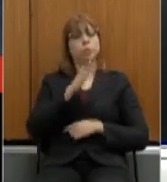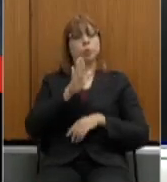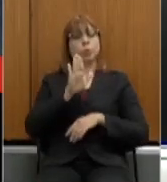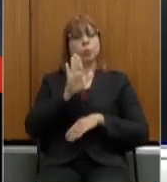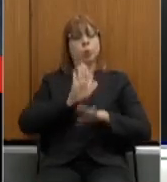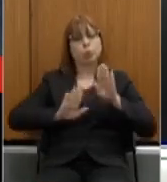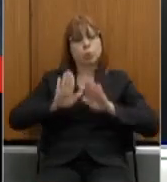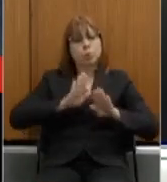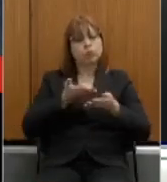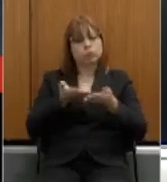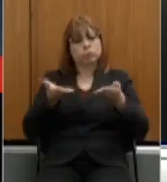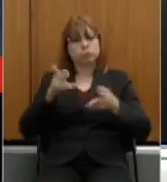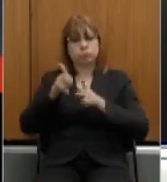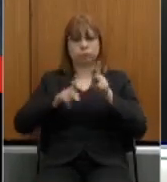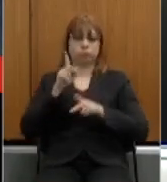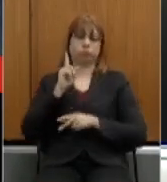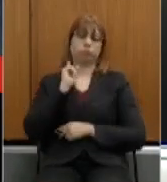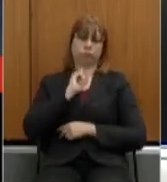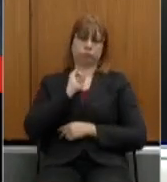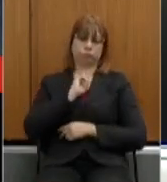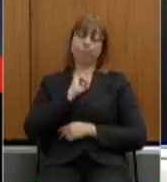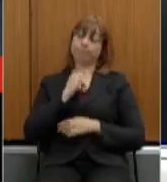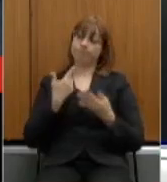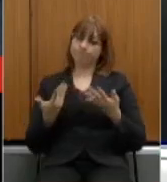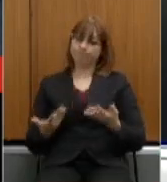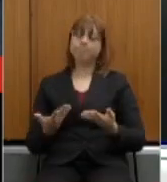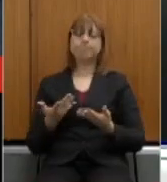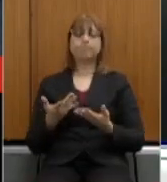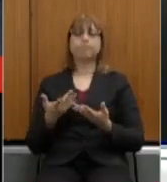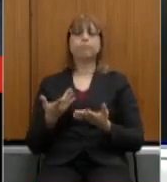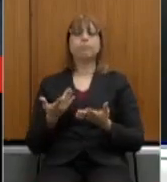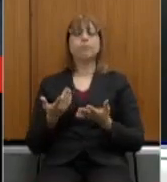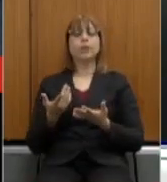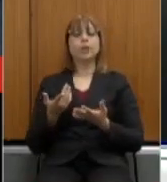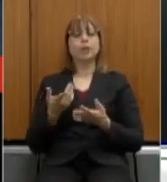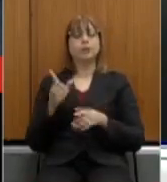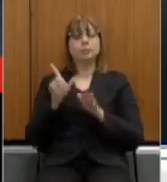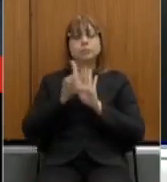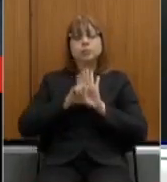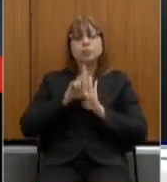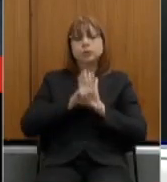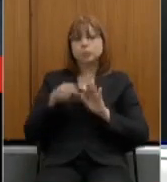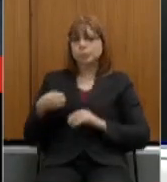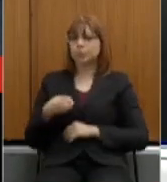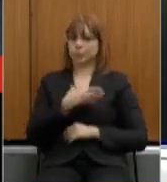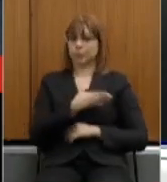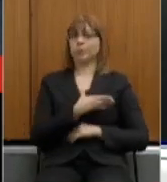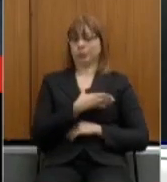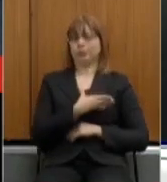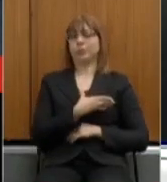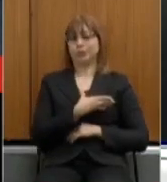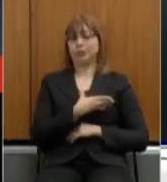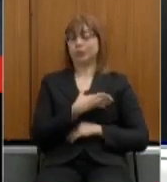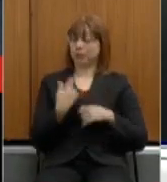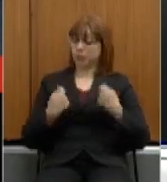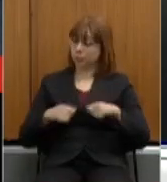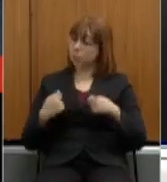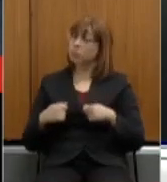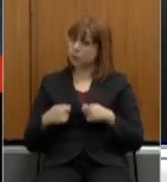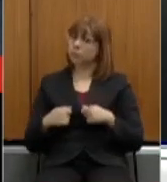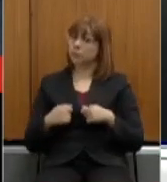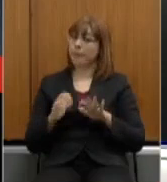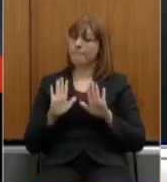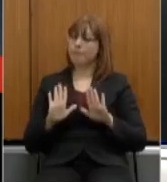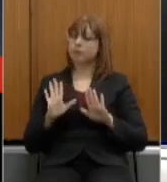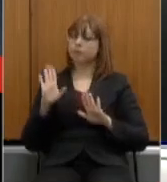e com a população mineira. Desta forma, faremos uma nova legislação necessária, mas, acima de tudo,